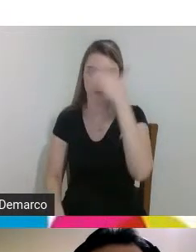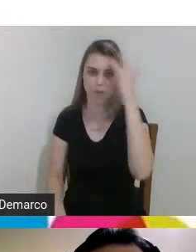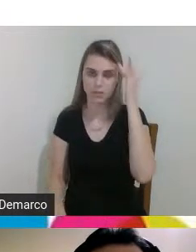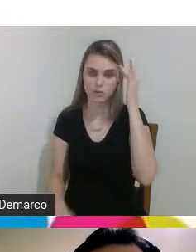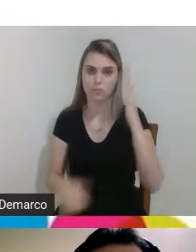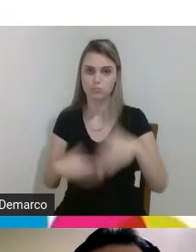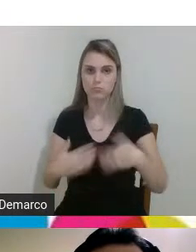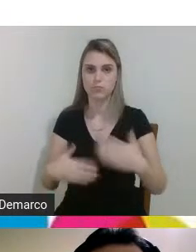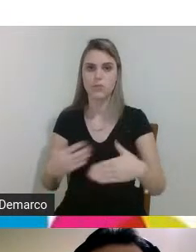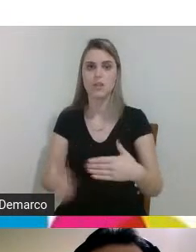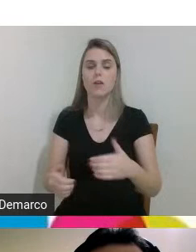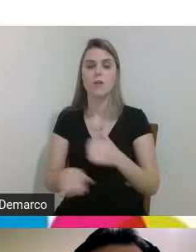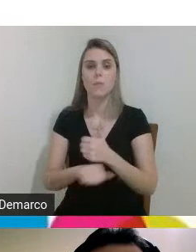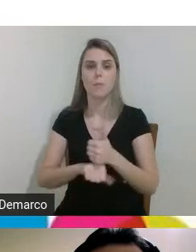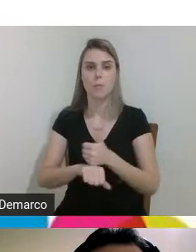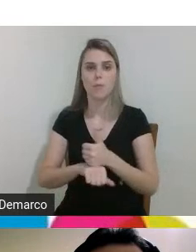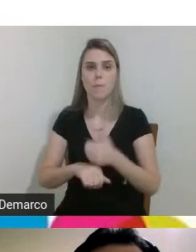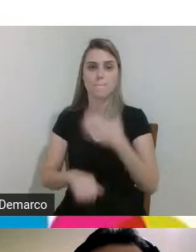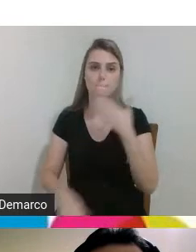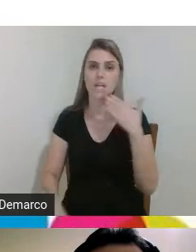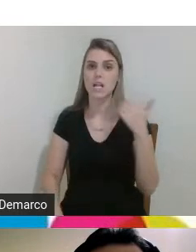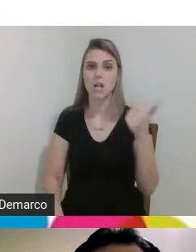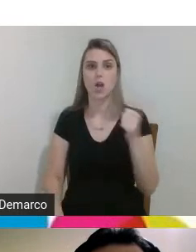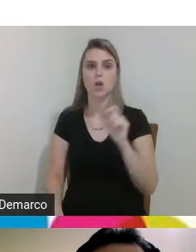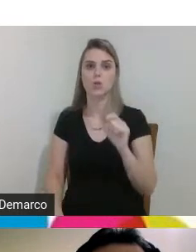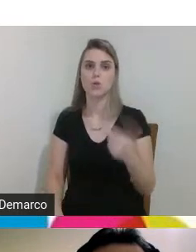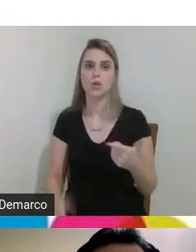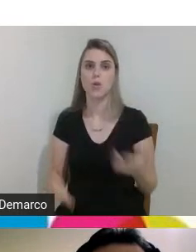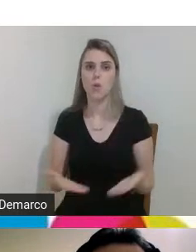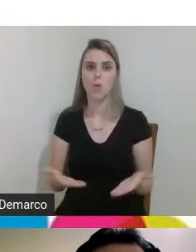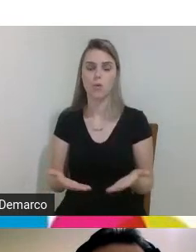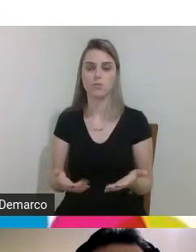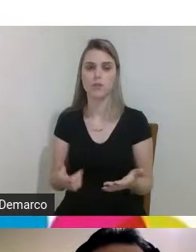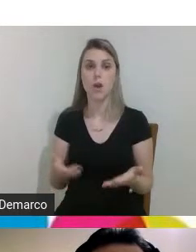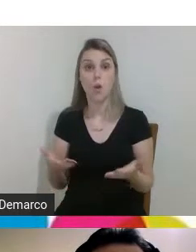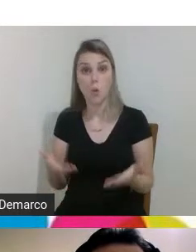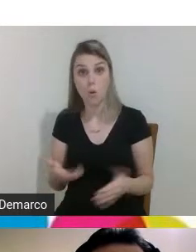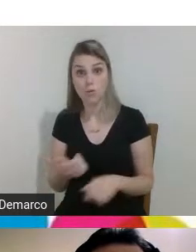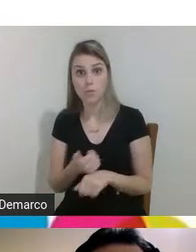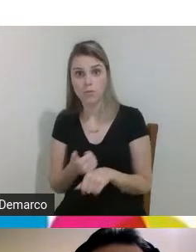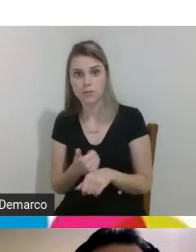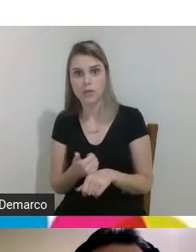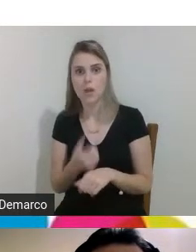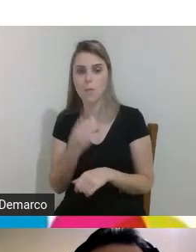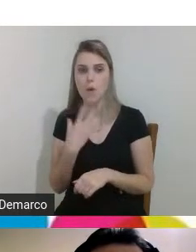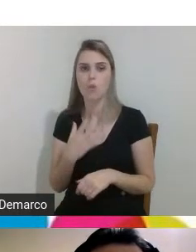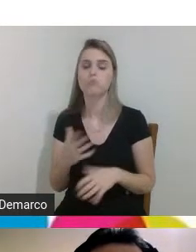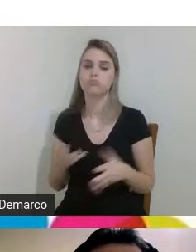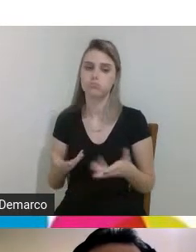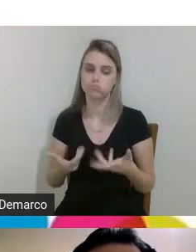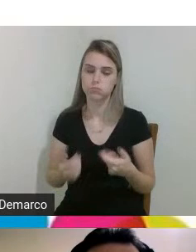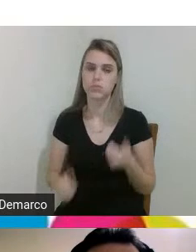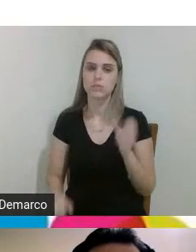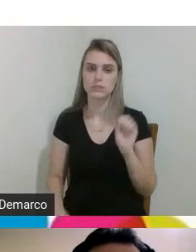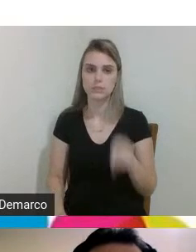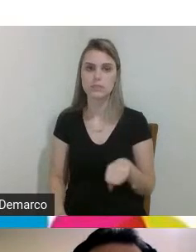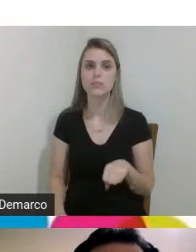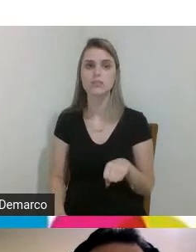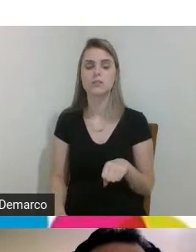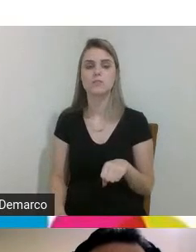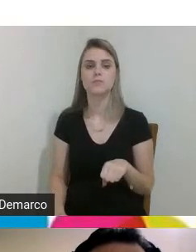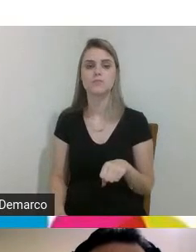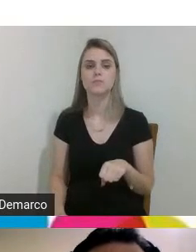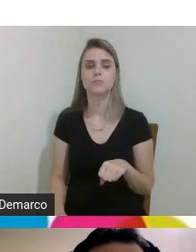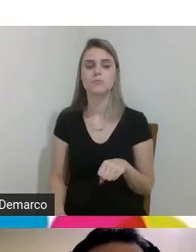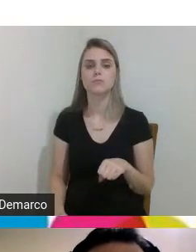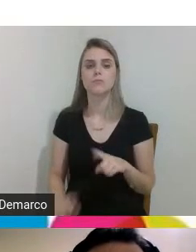ser profissionais melhores do que estão hoje não que os que estão hoje não são profissionais qualificados ou a situação são assim